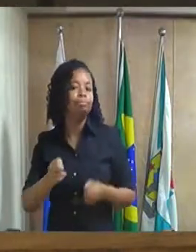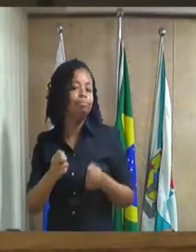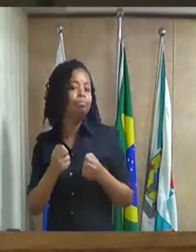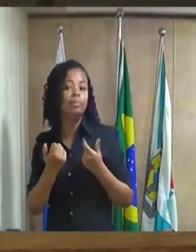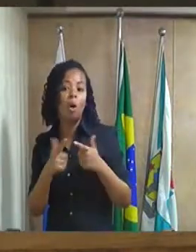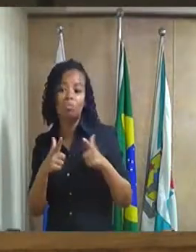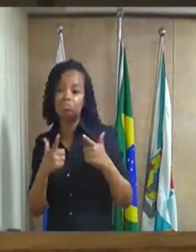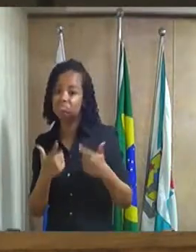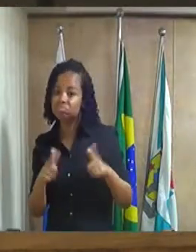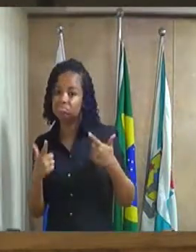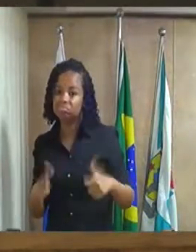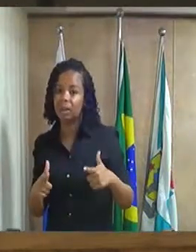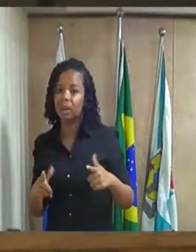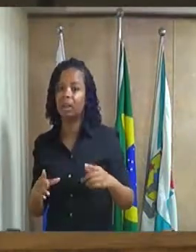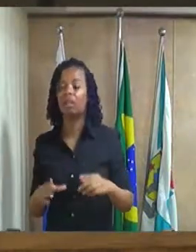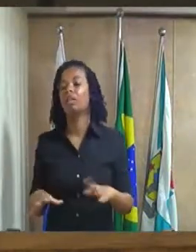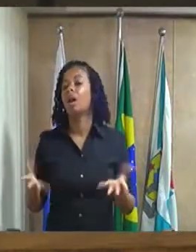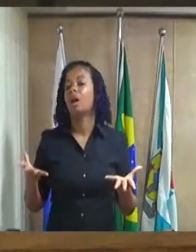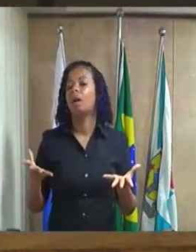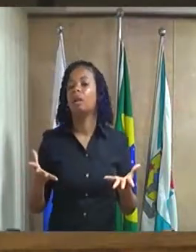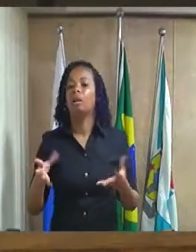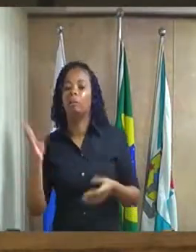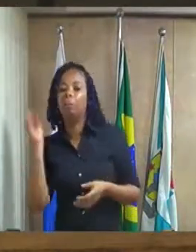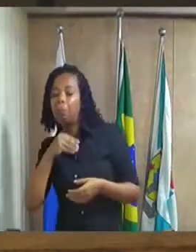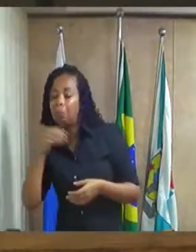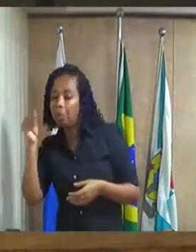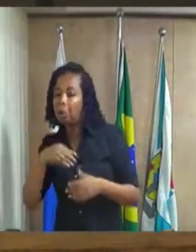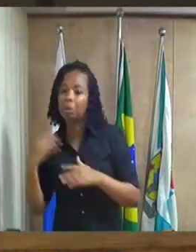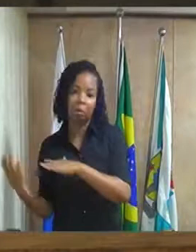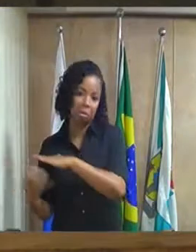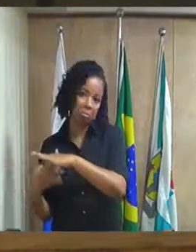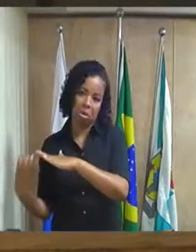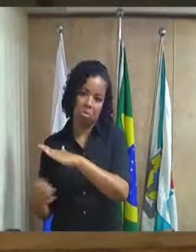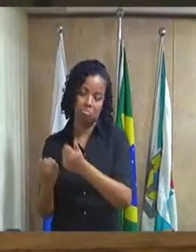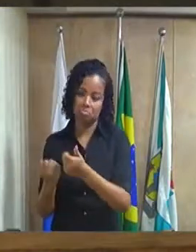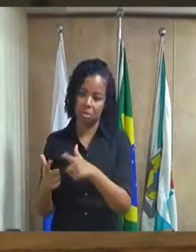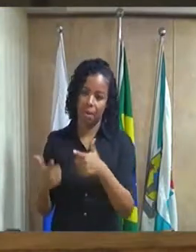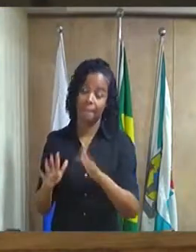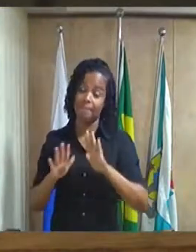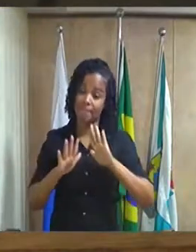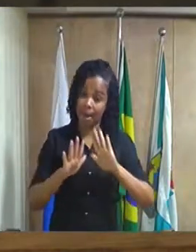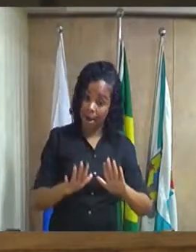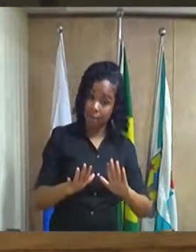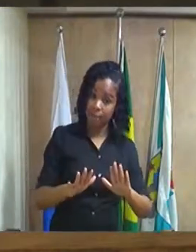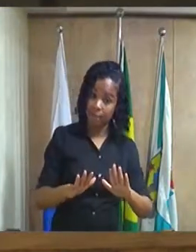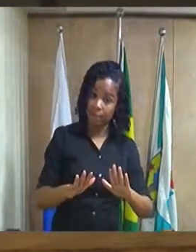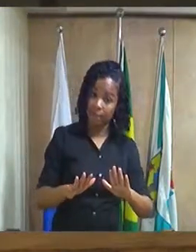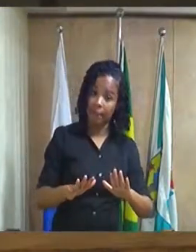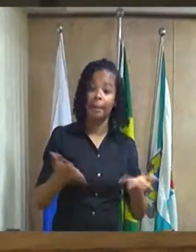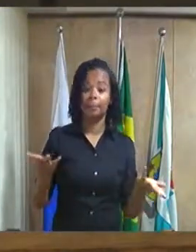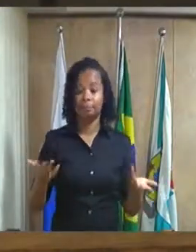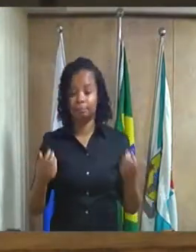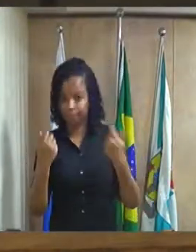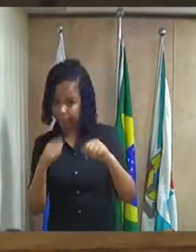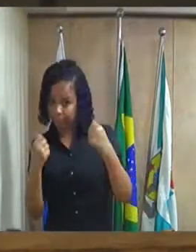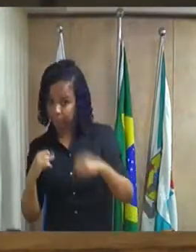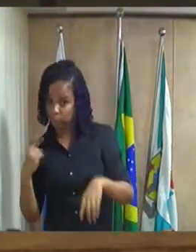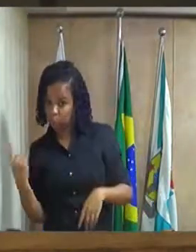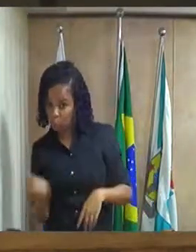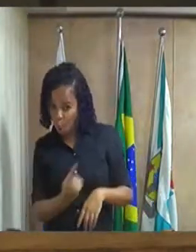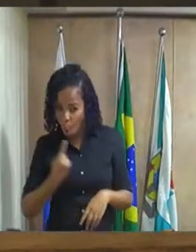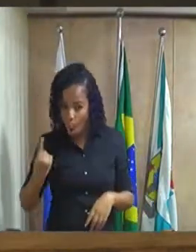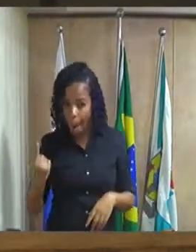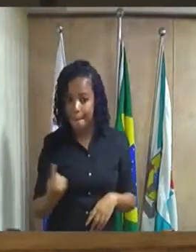essas regalias mas não obstante contudo e todavia nós